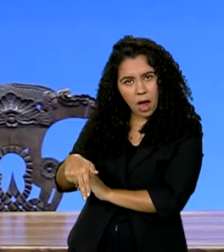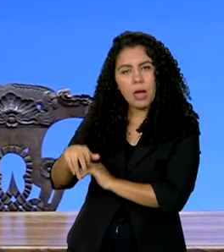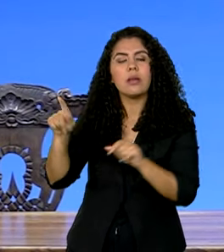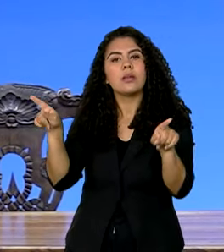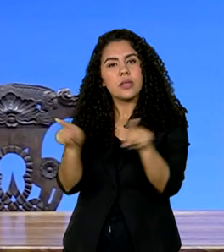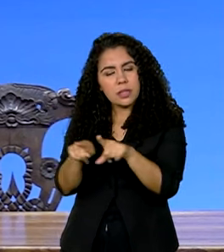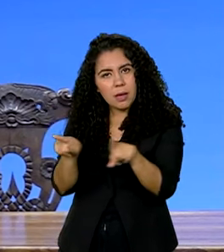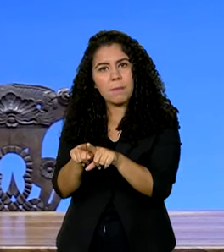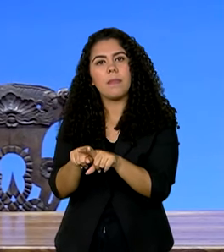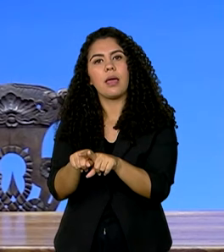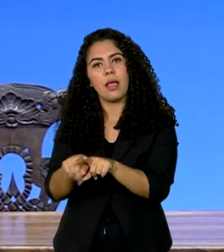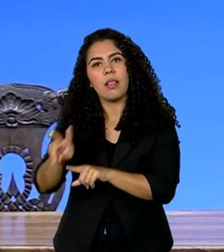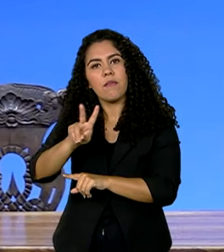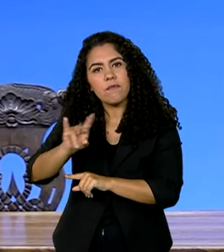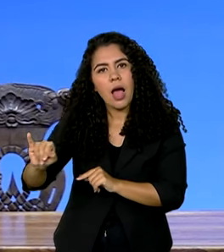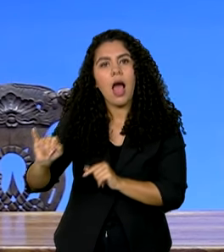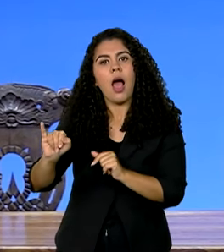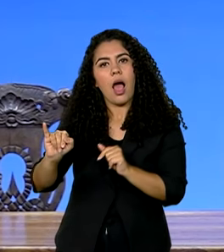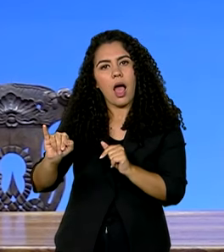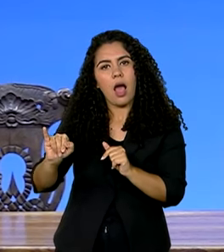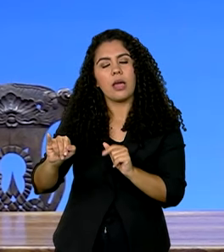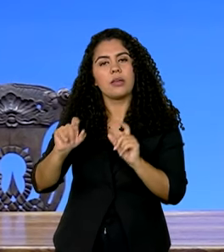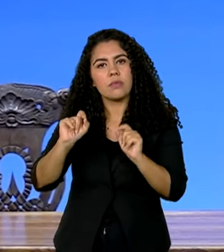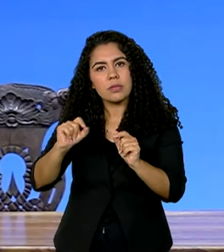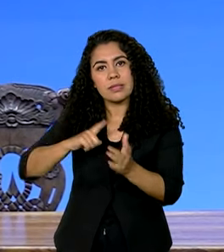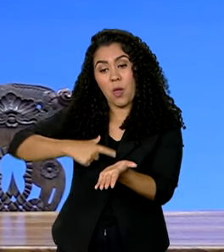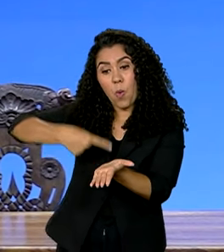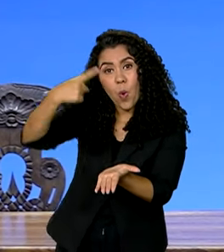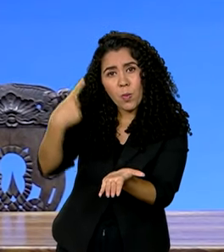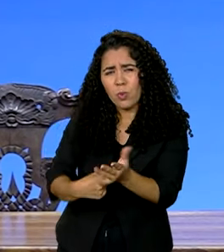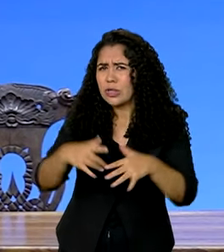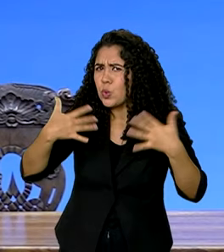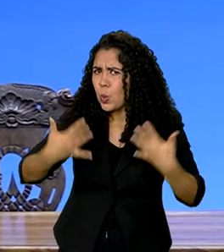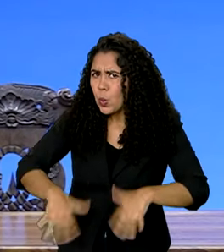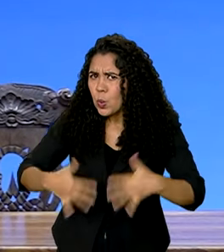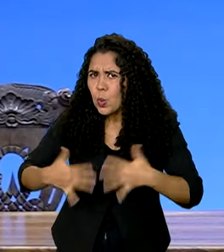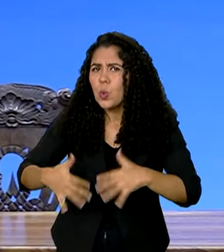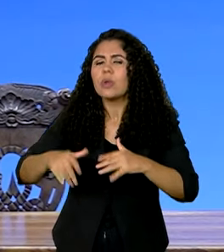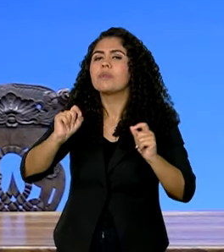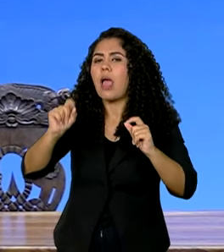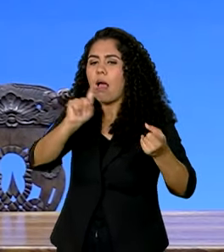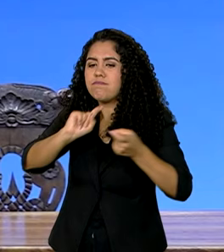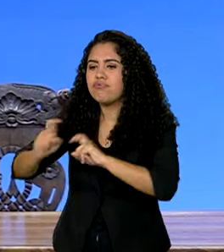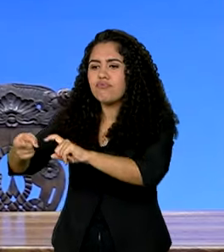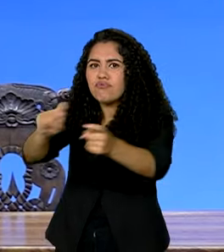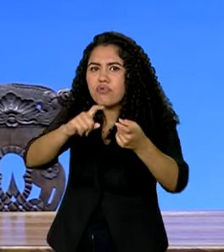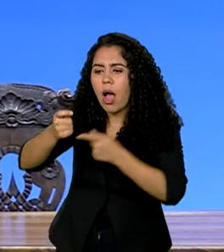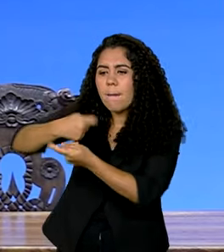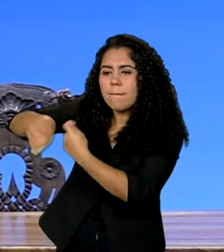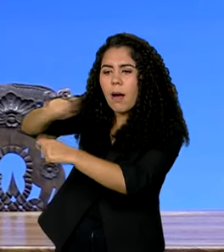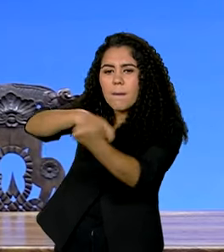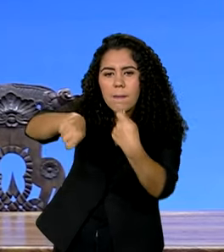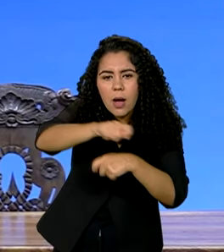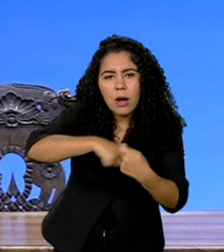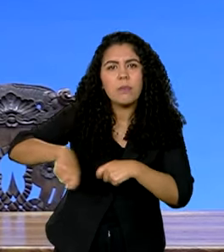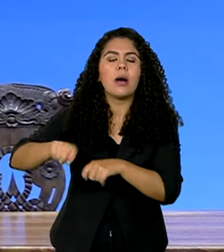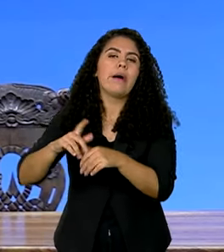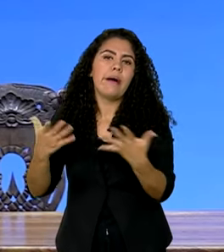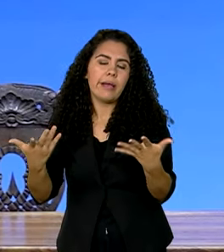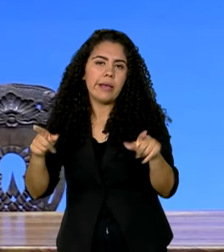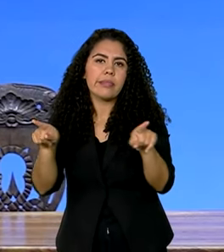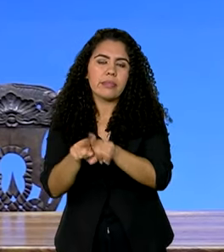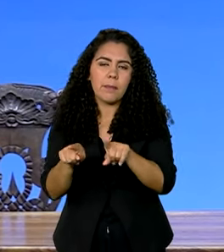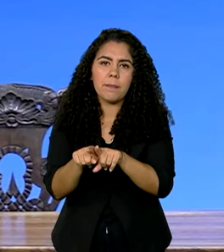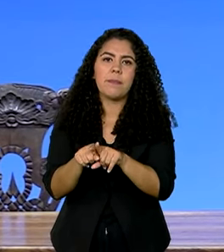manter uma robusta agenda comercial, econômica